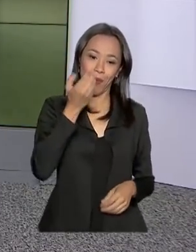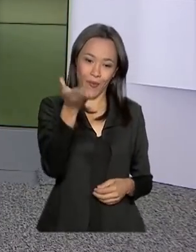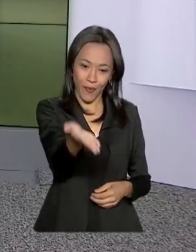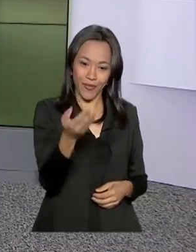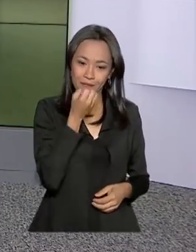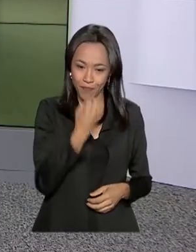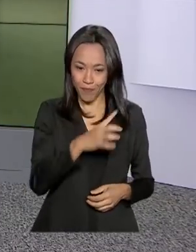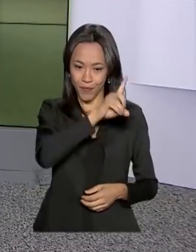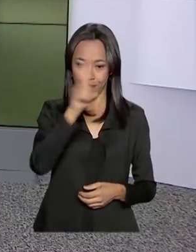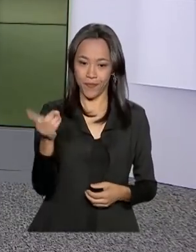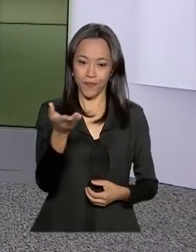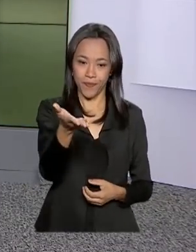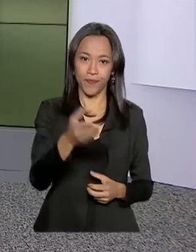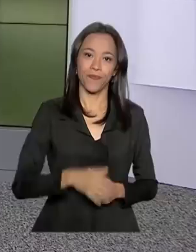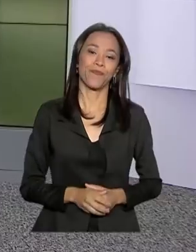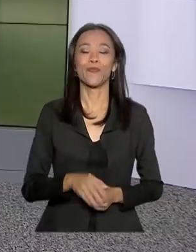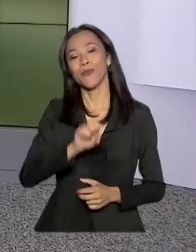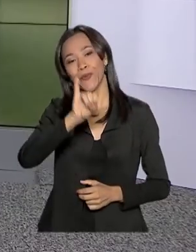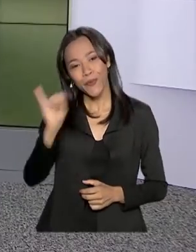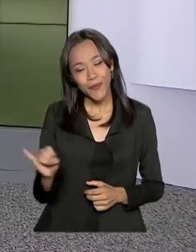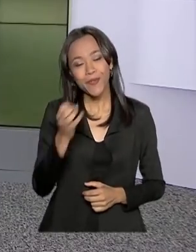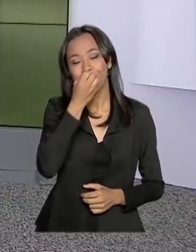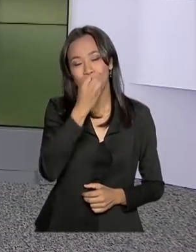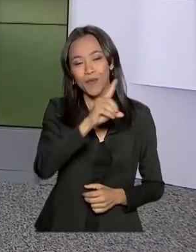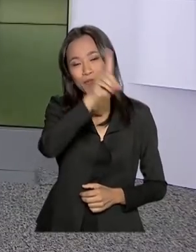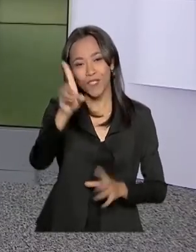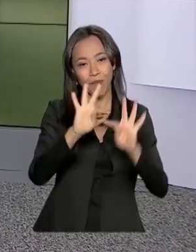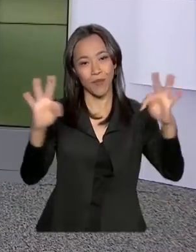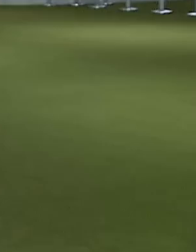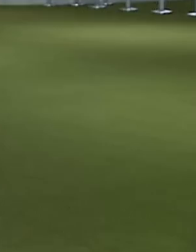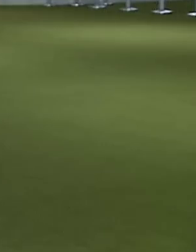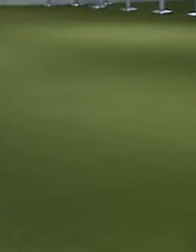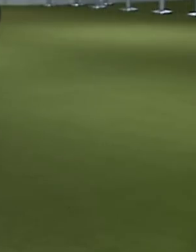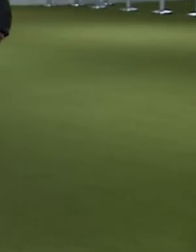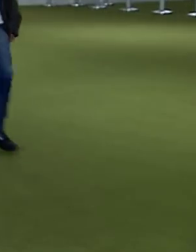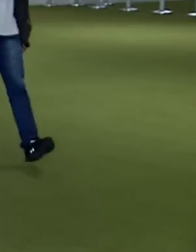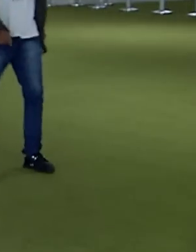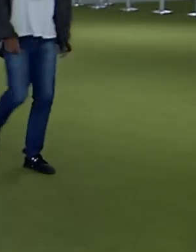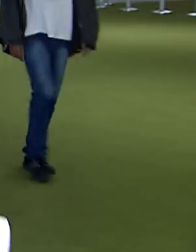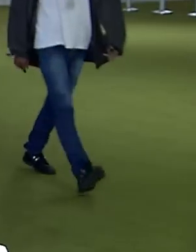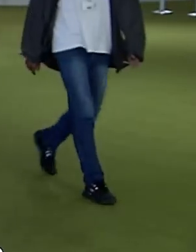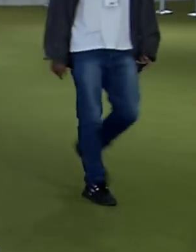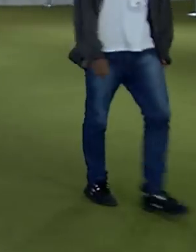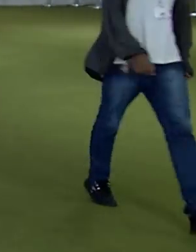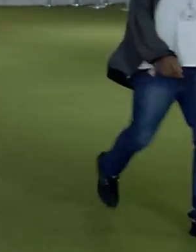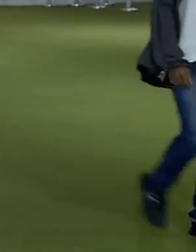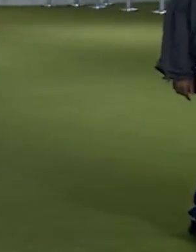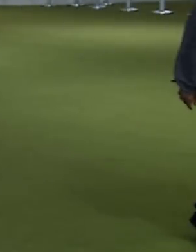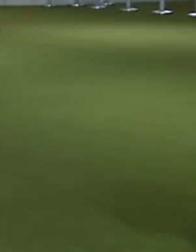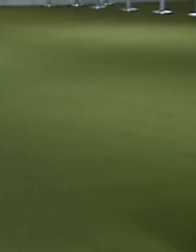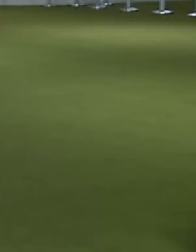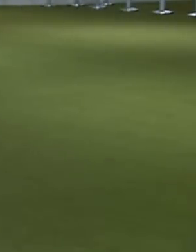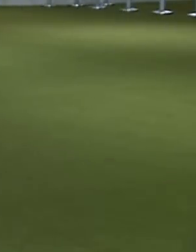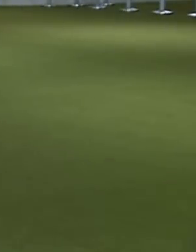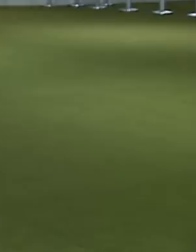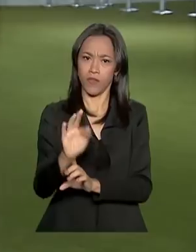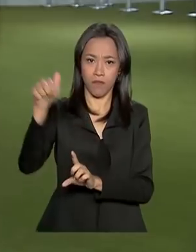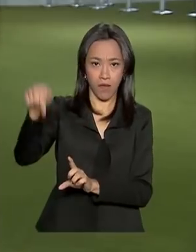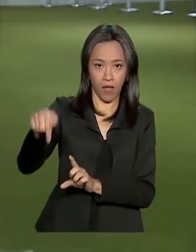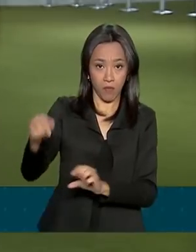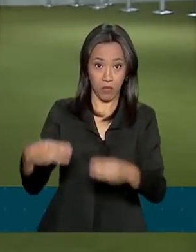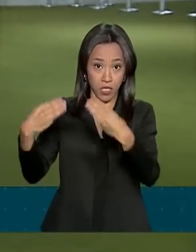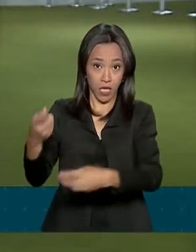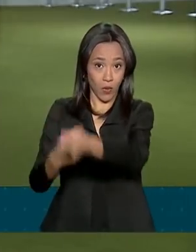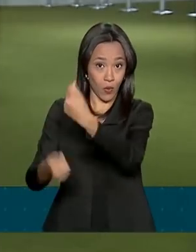Selma, bom dia. Oi, Mara. Bom dia para você e para todo mundo. Olha, a transferência do COAF para o Ministério da Economia